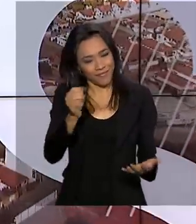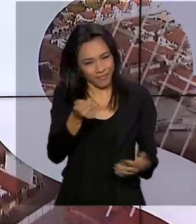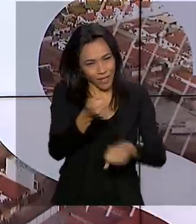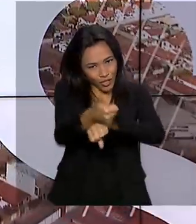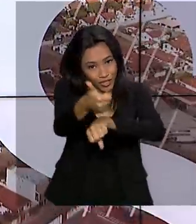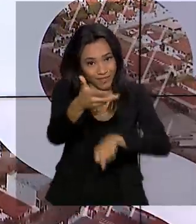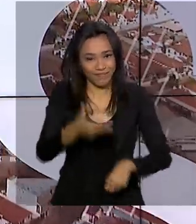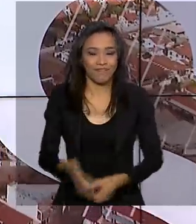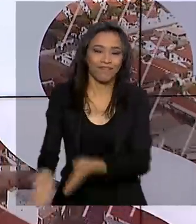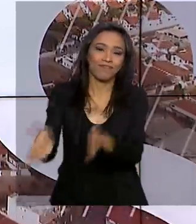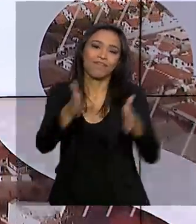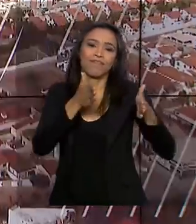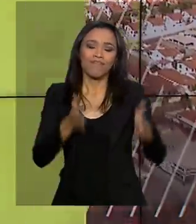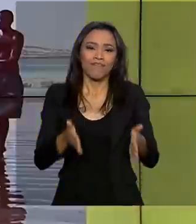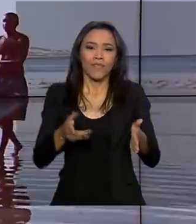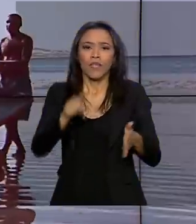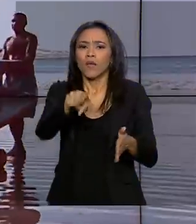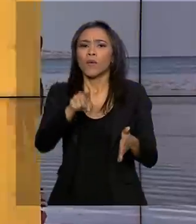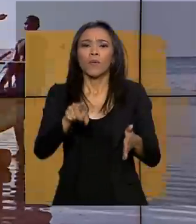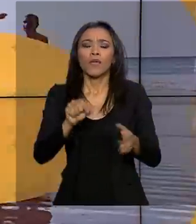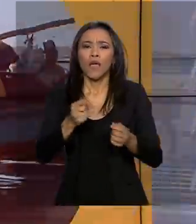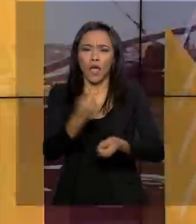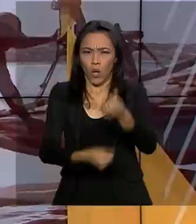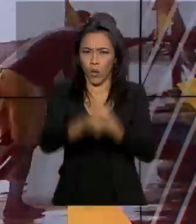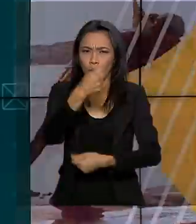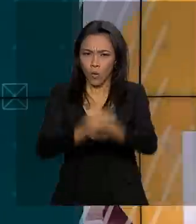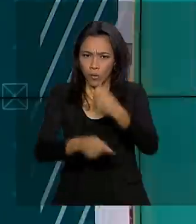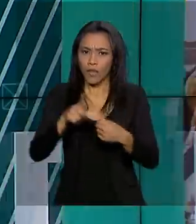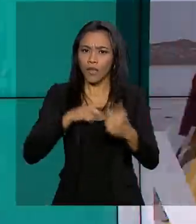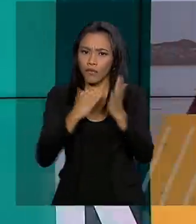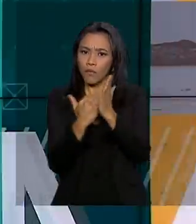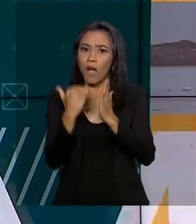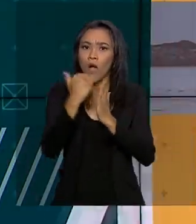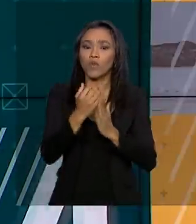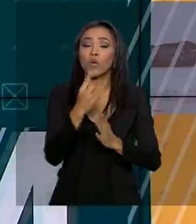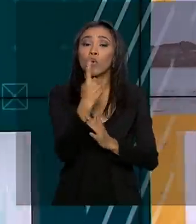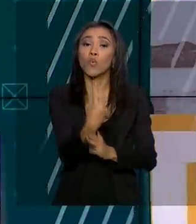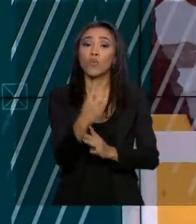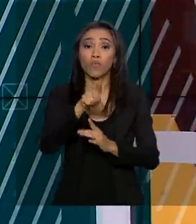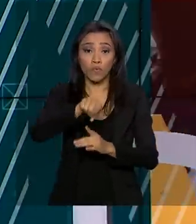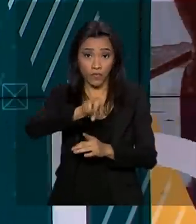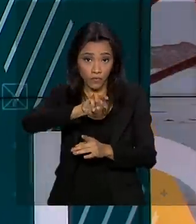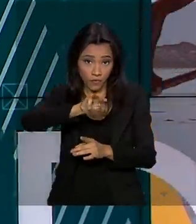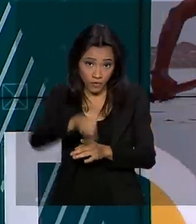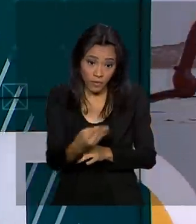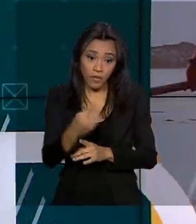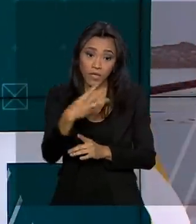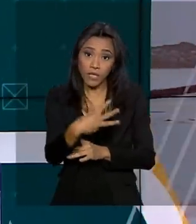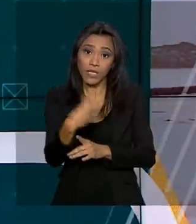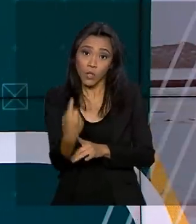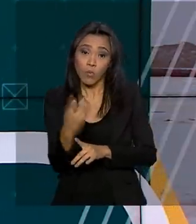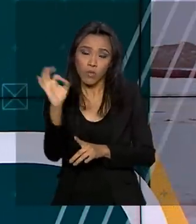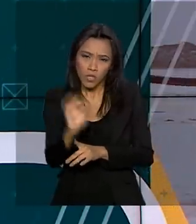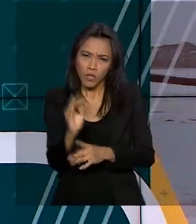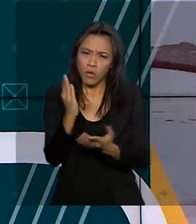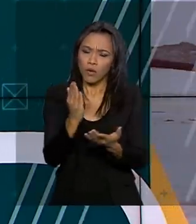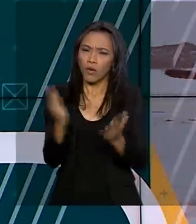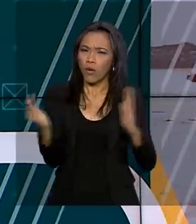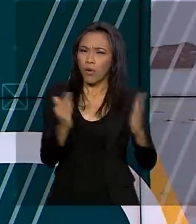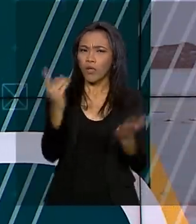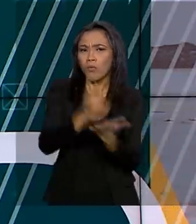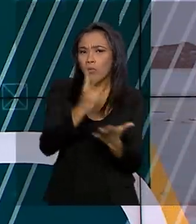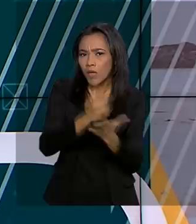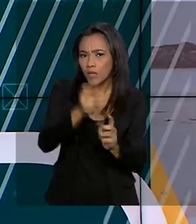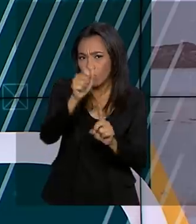O índice de atividade econômica registrou uma alta em julho de 1,31% na comparação com o mesmo mês do ano passado.